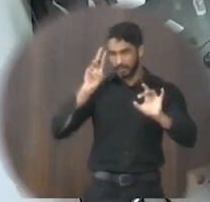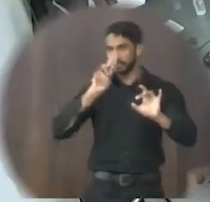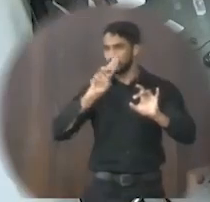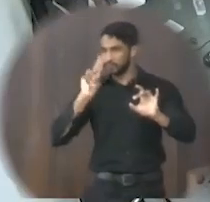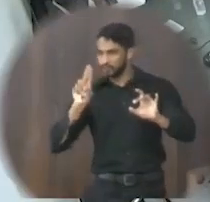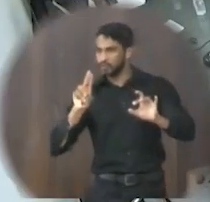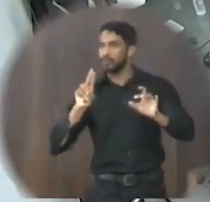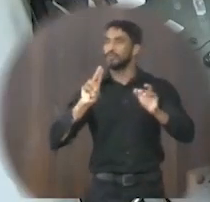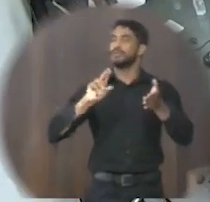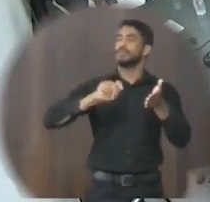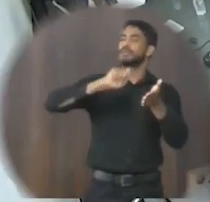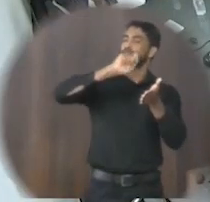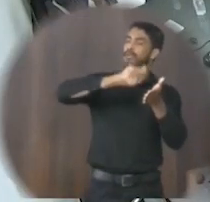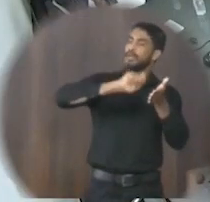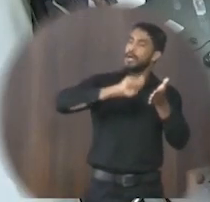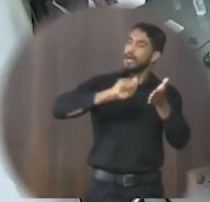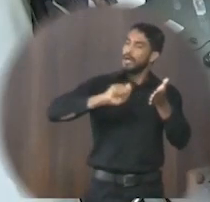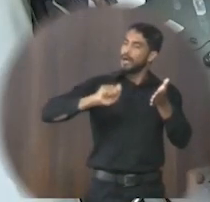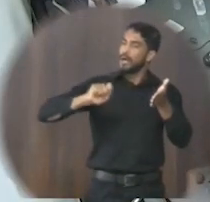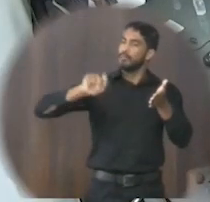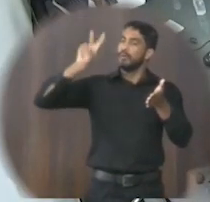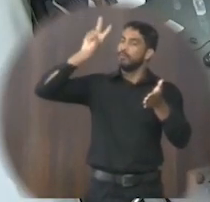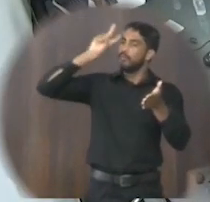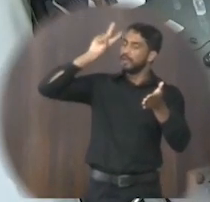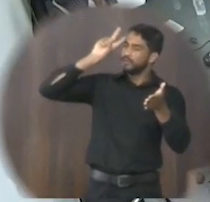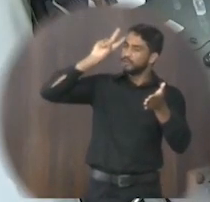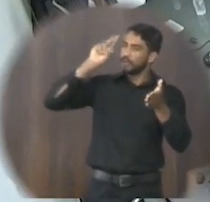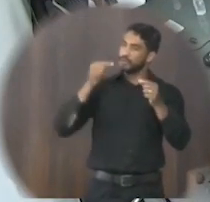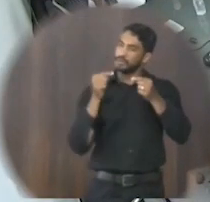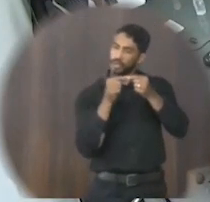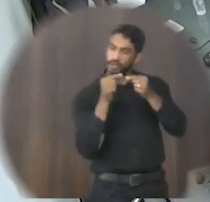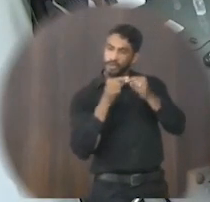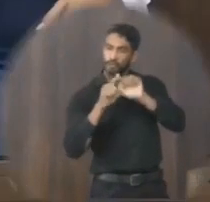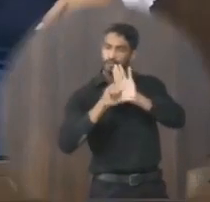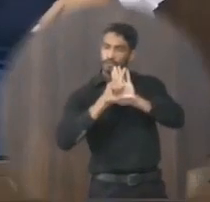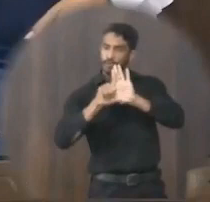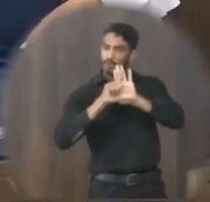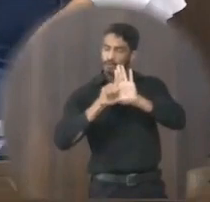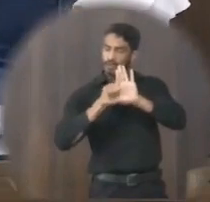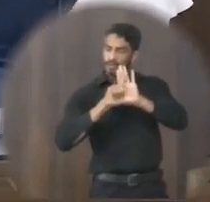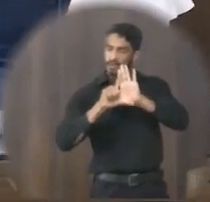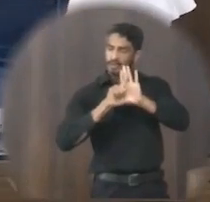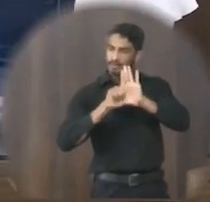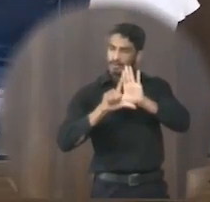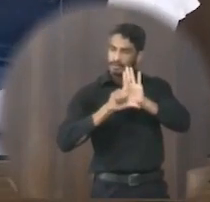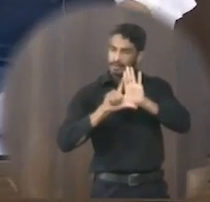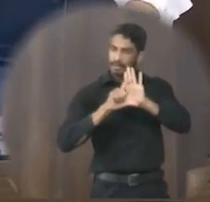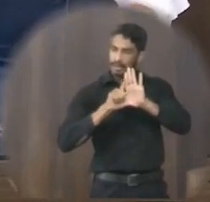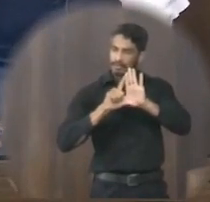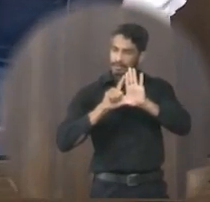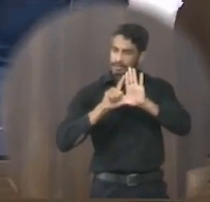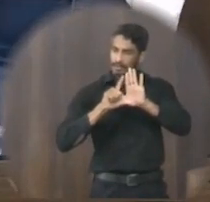biografia e ver se está de acordo com a legislação do título cidadão